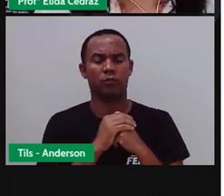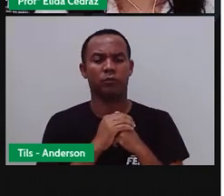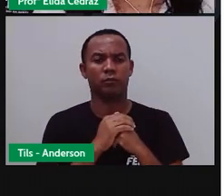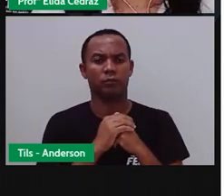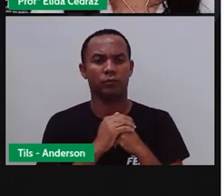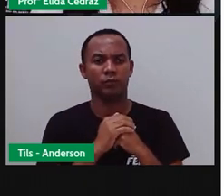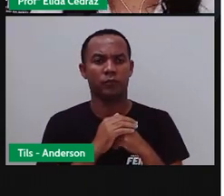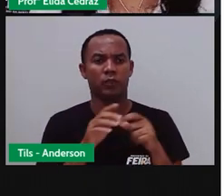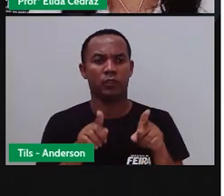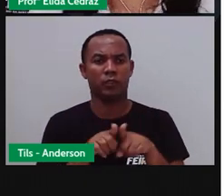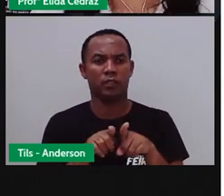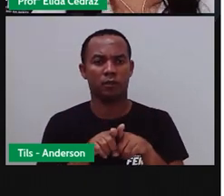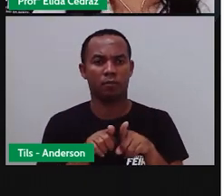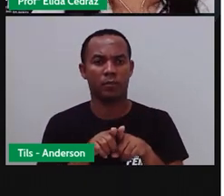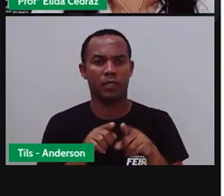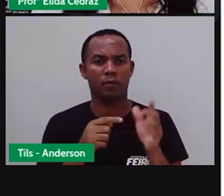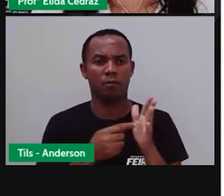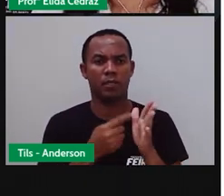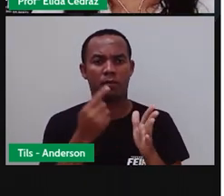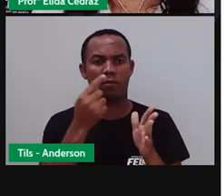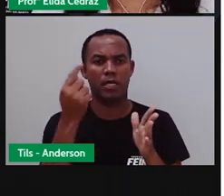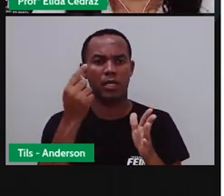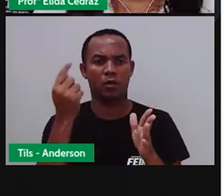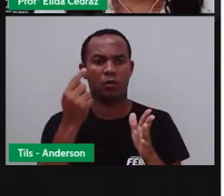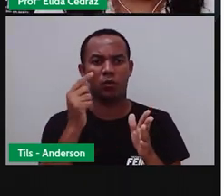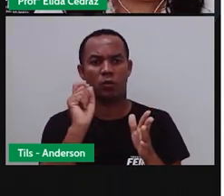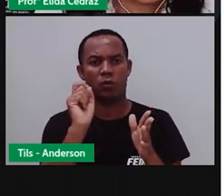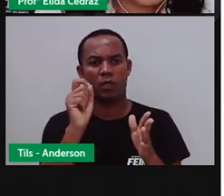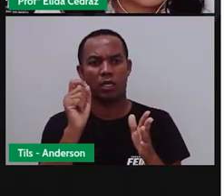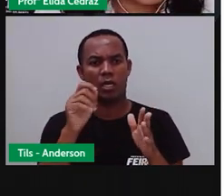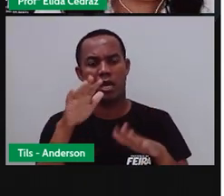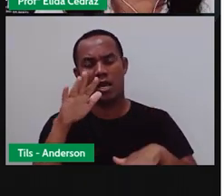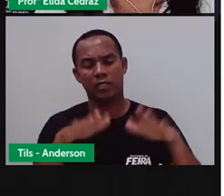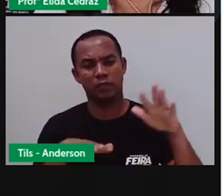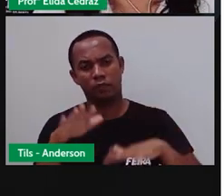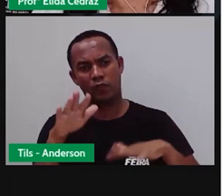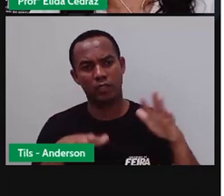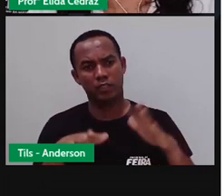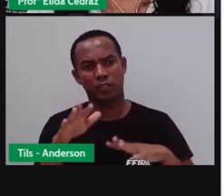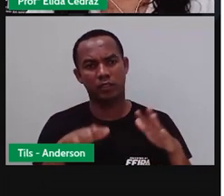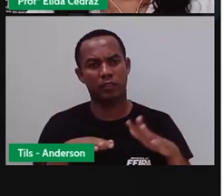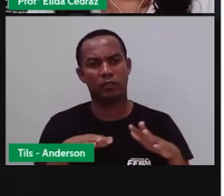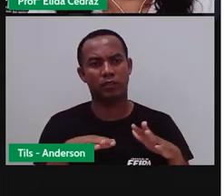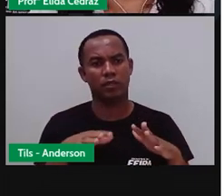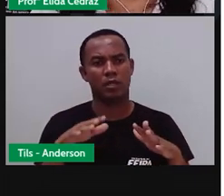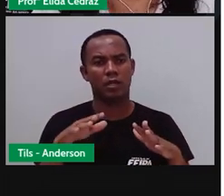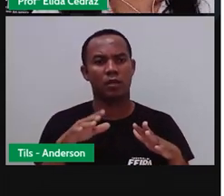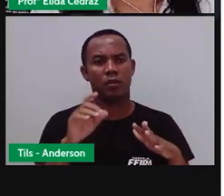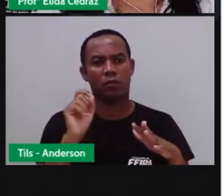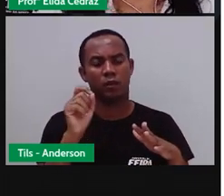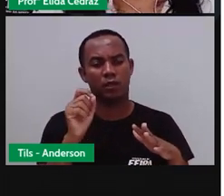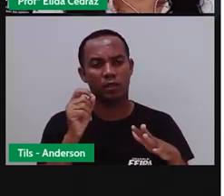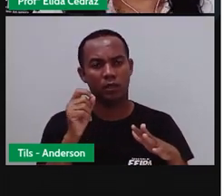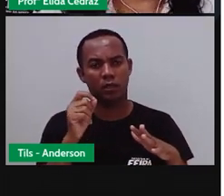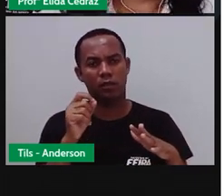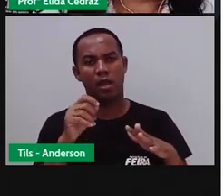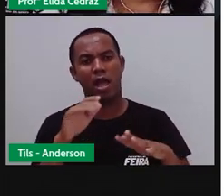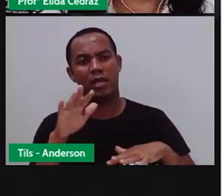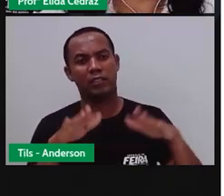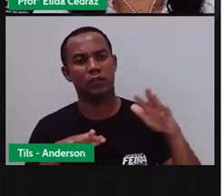Lide é o primeiro parágrafo. Às vezes, até o segundo. Mas,